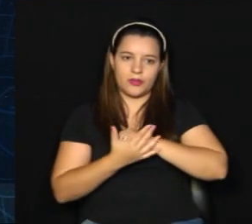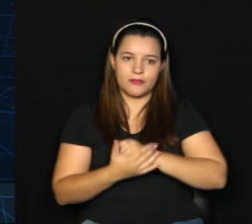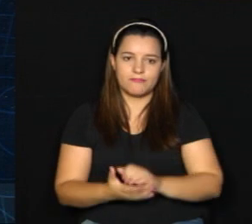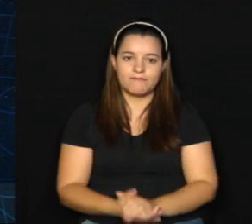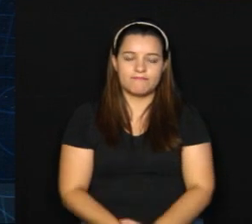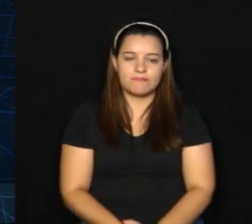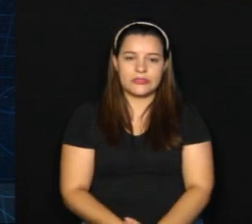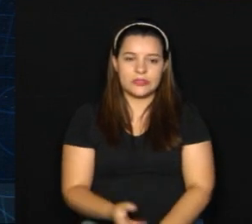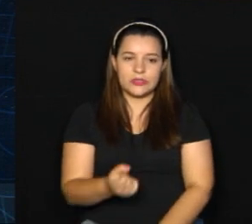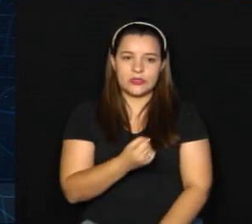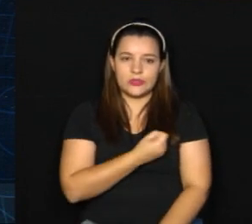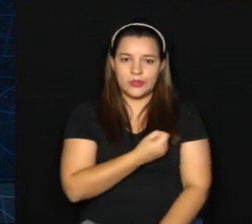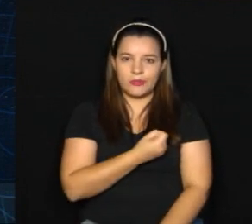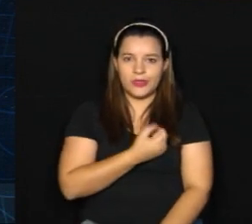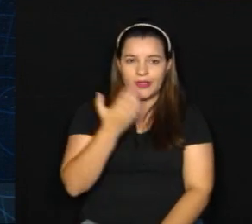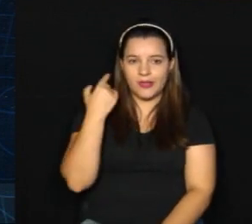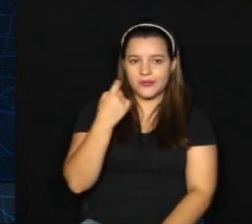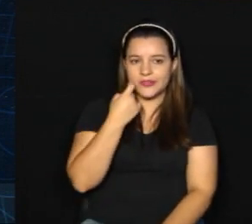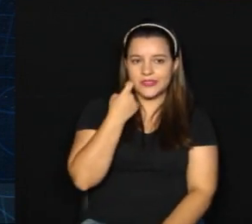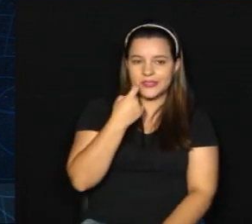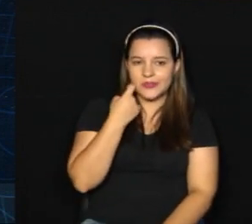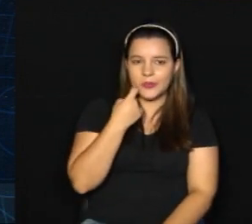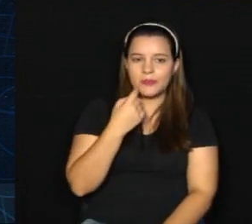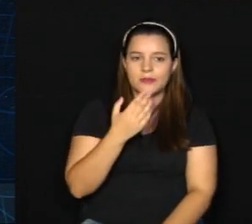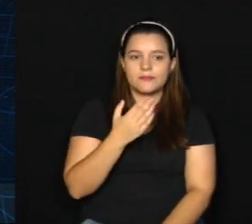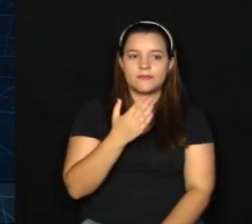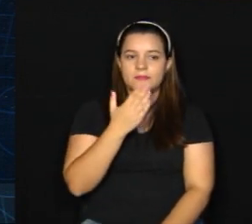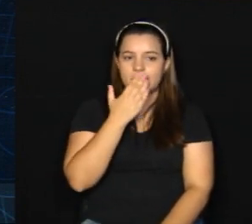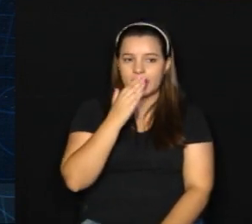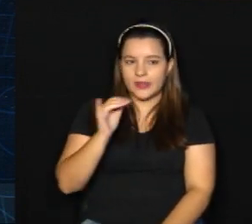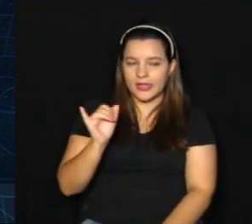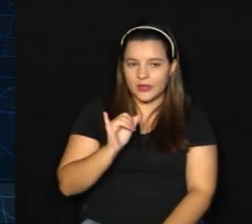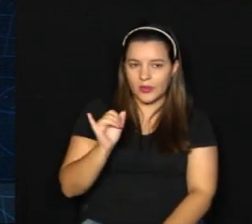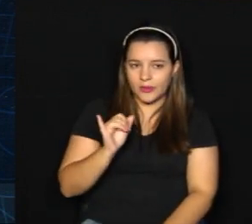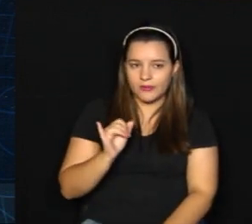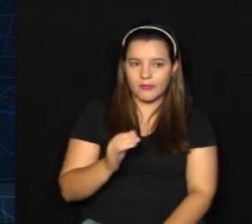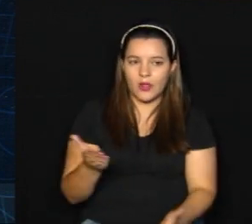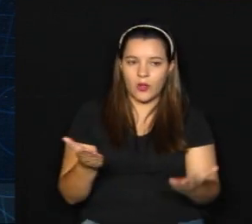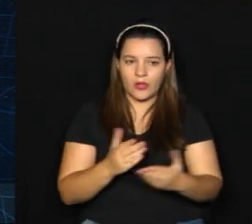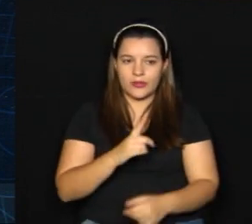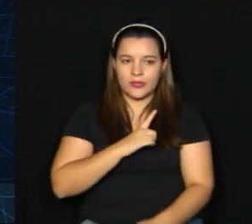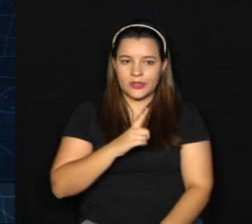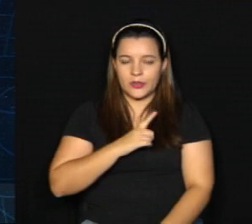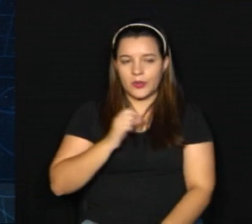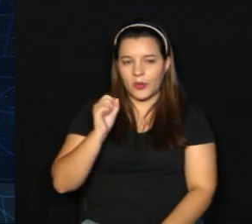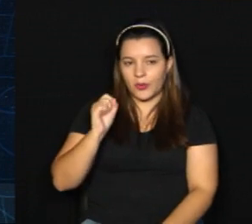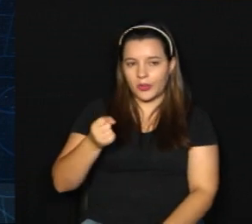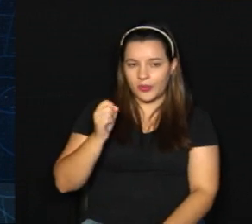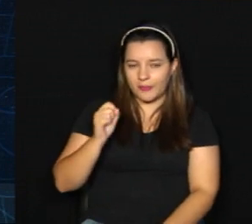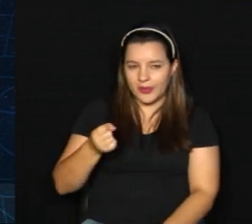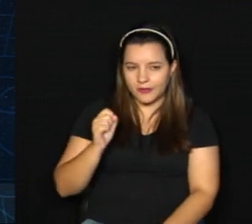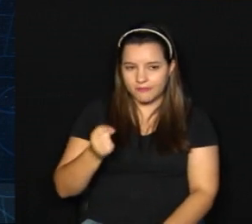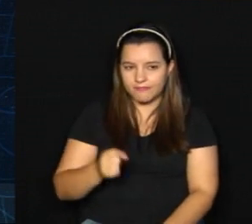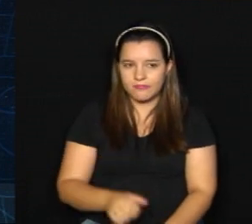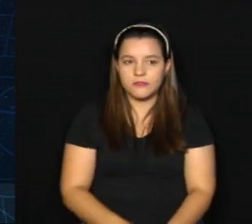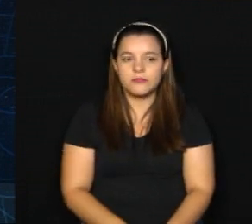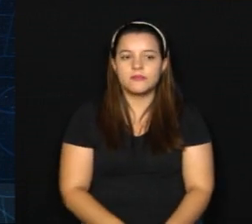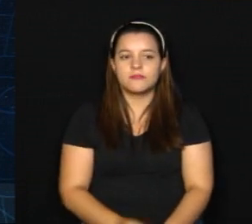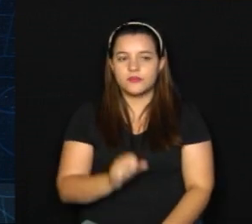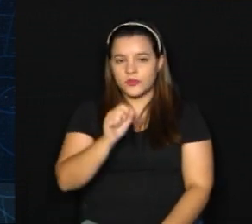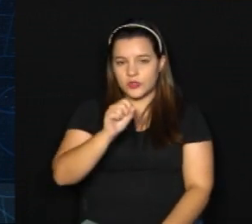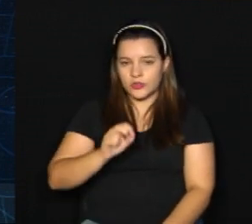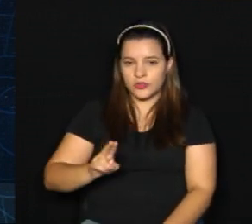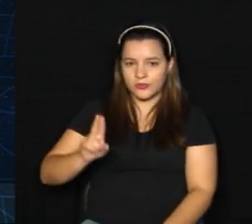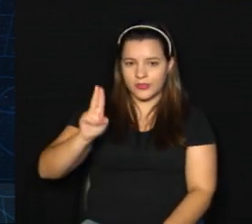números ainda são de sexta-feira, só mudaram. Em Dayatuba, que agora nós temos 8.489 casos.